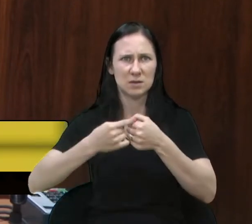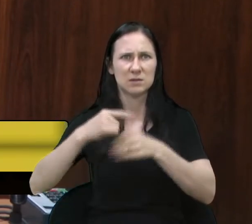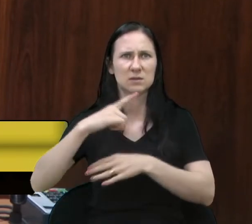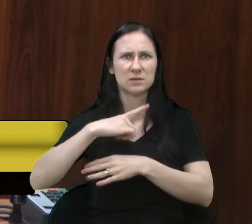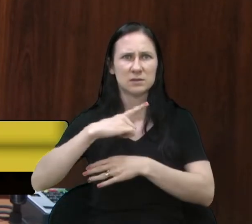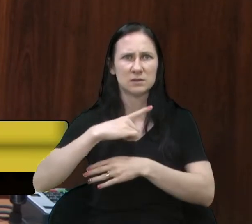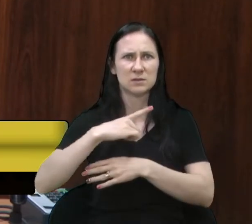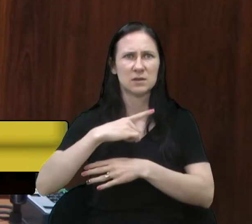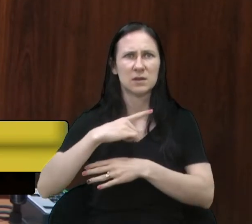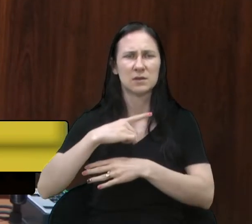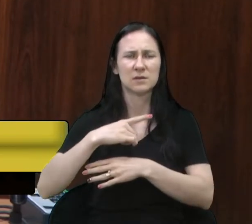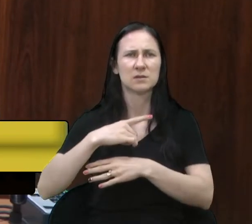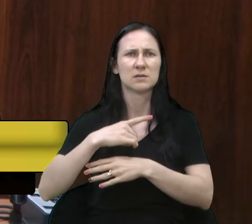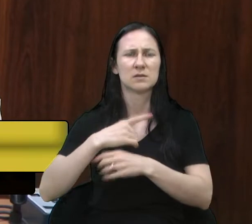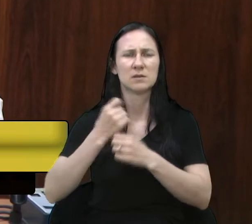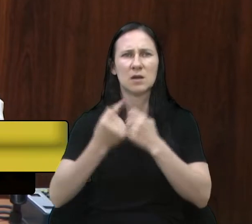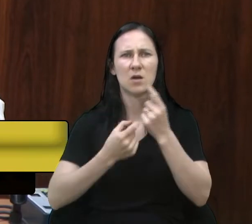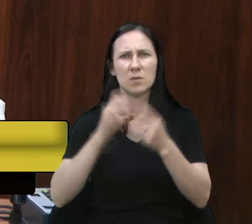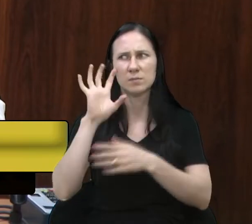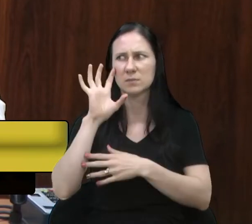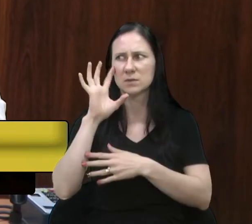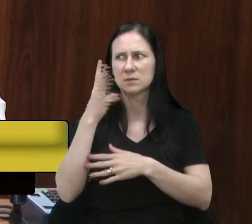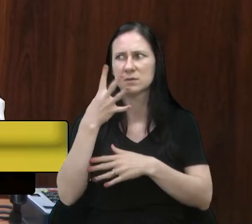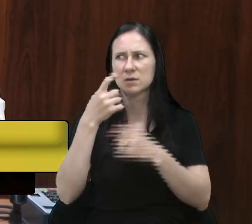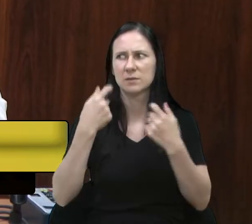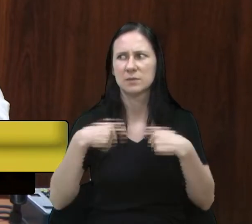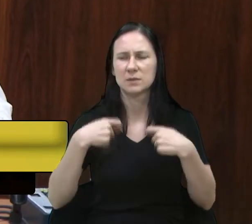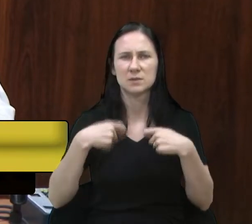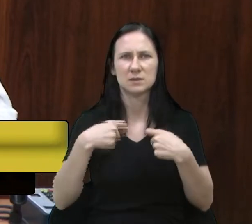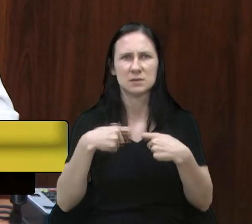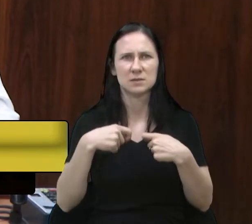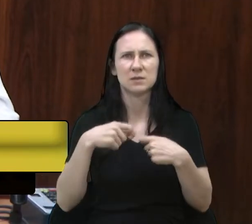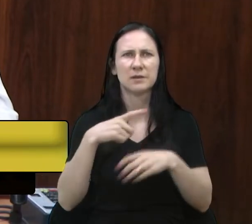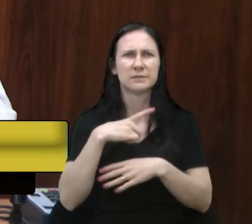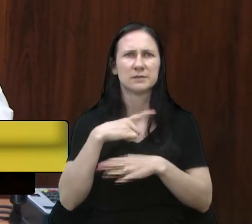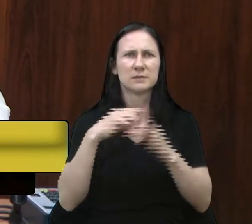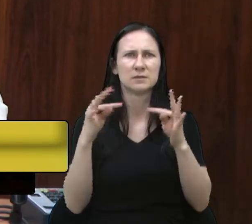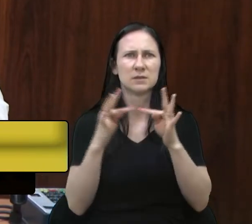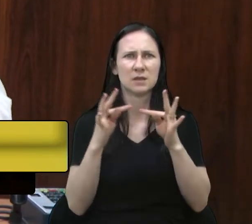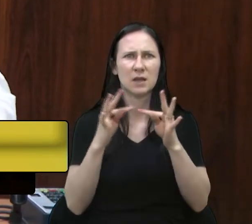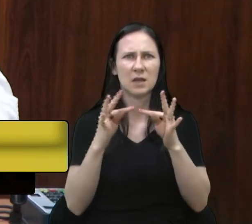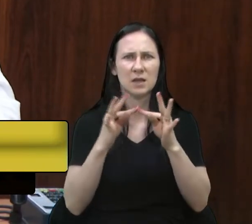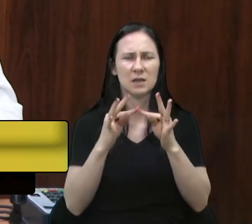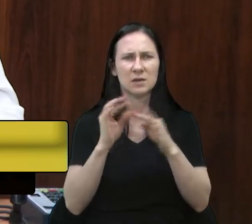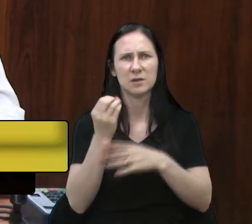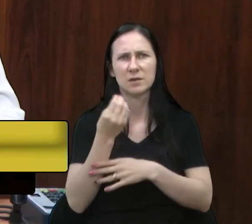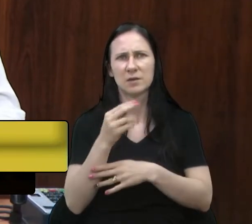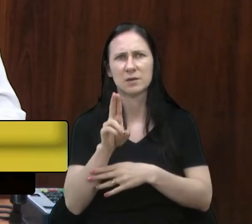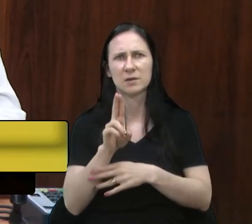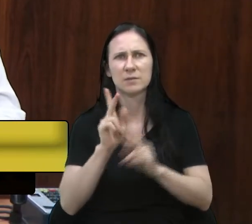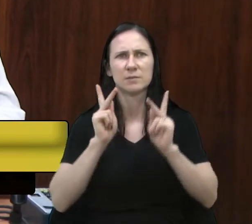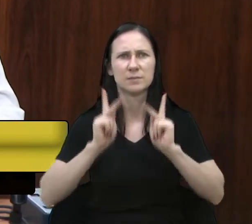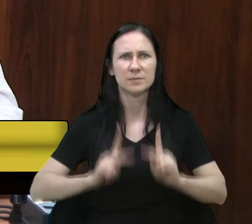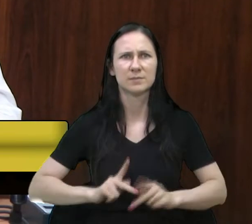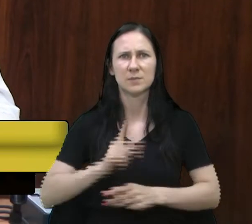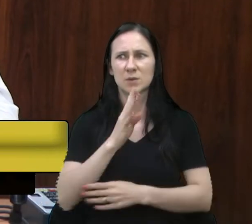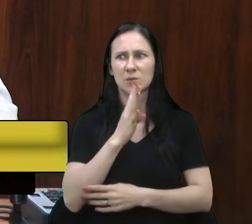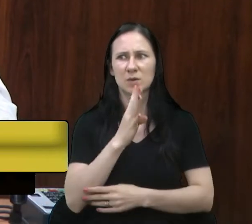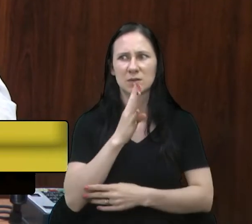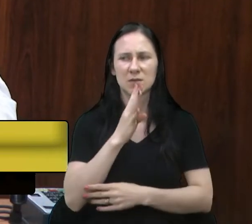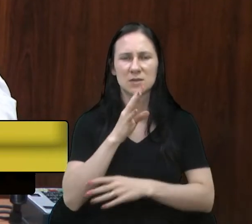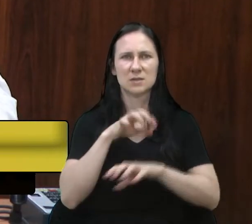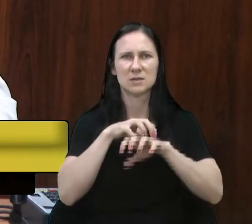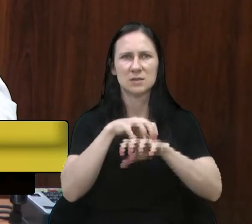e decisões que precisariam ser tomadas por técnicos, por pessoas que conhecem do transporte público